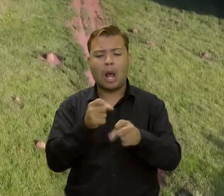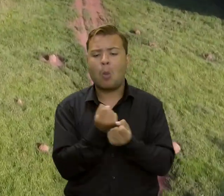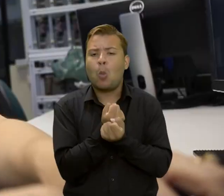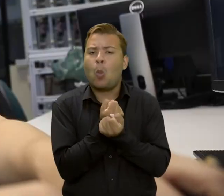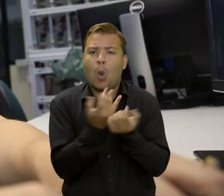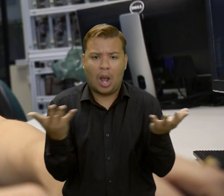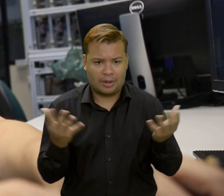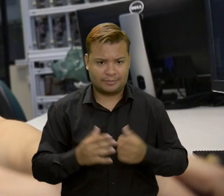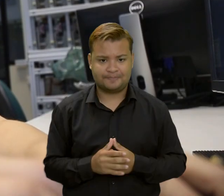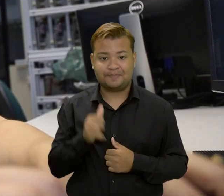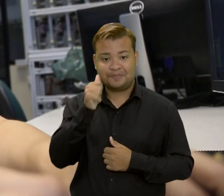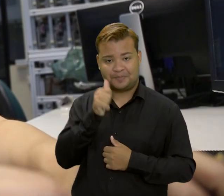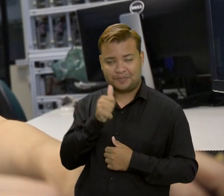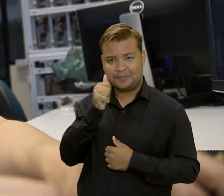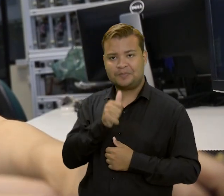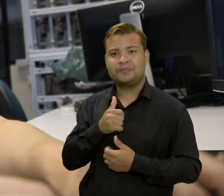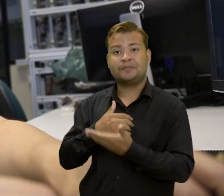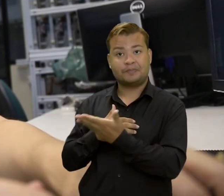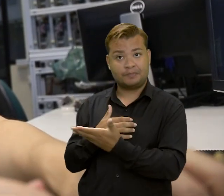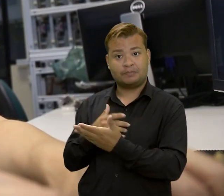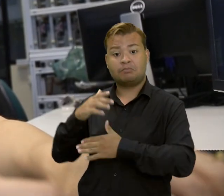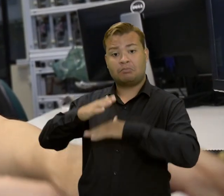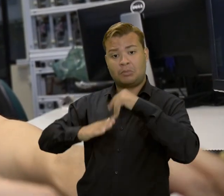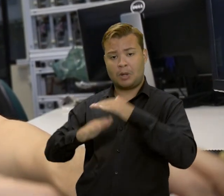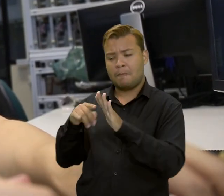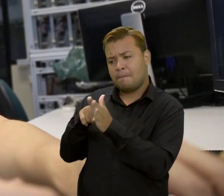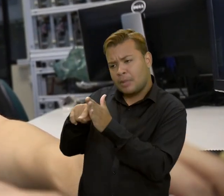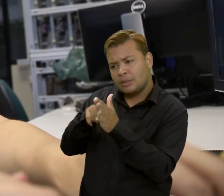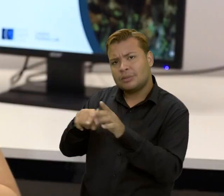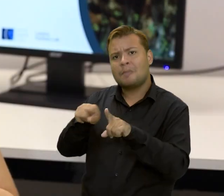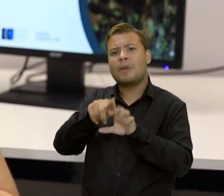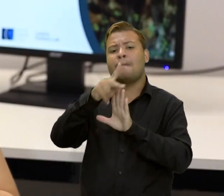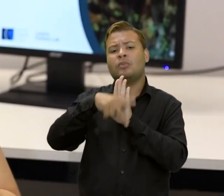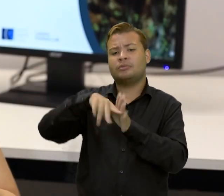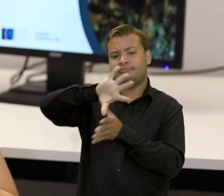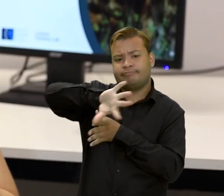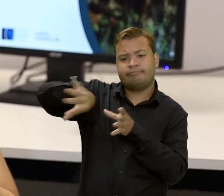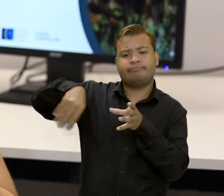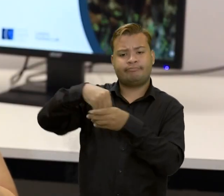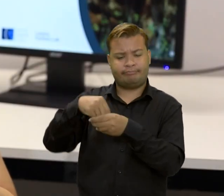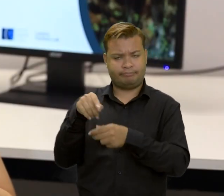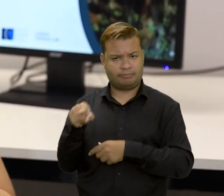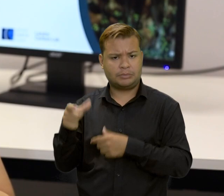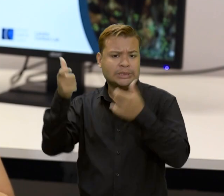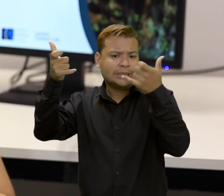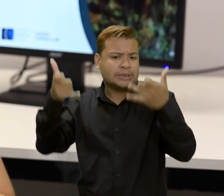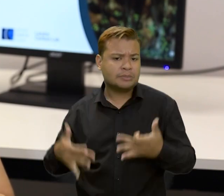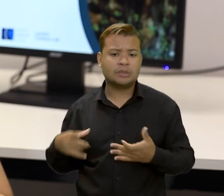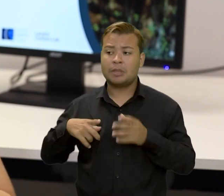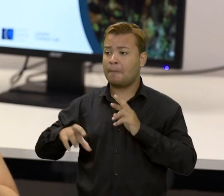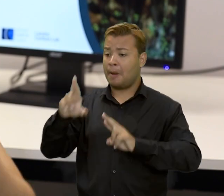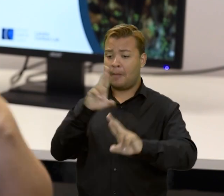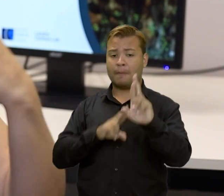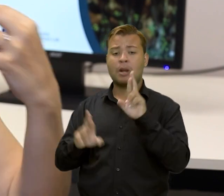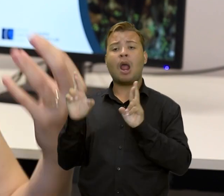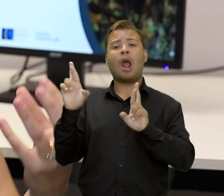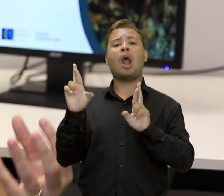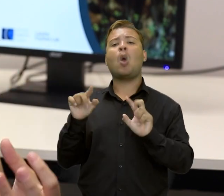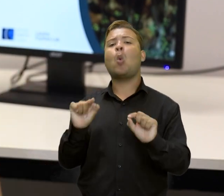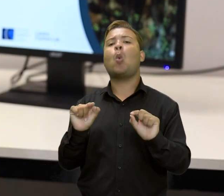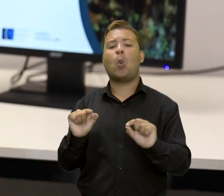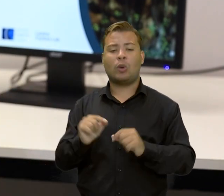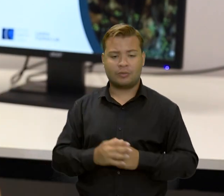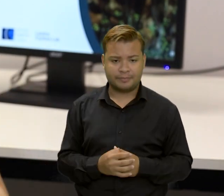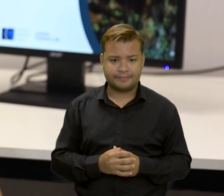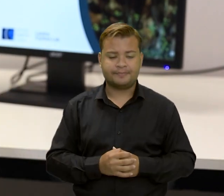Natália Teles é pesquisadora e integra o projeto. Ela explica quais são os resultados esperados.